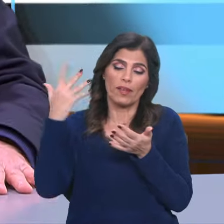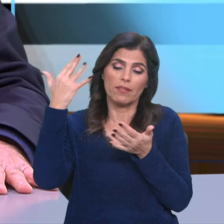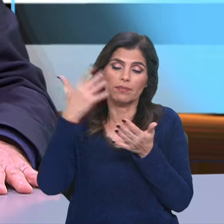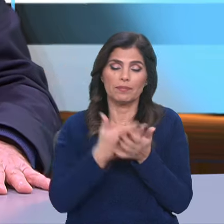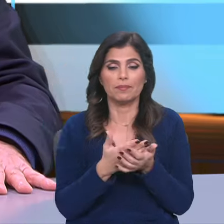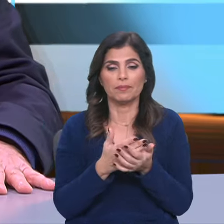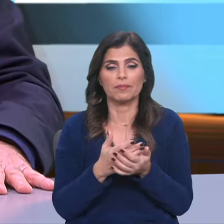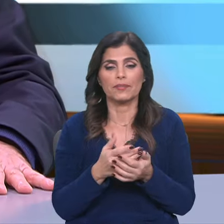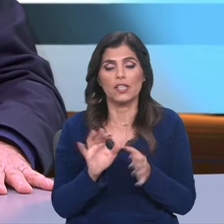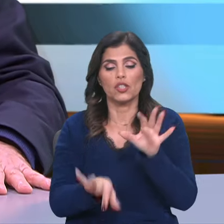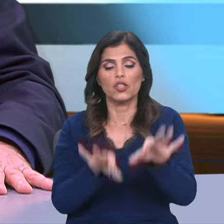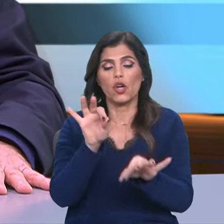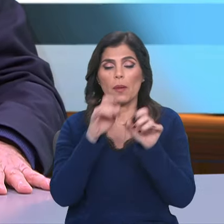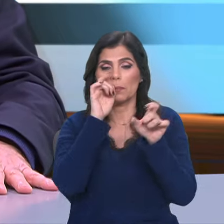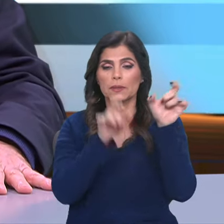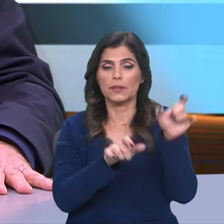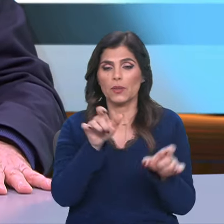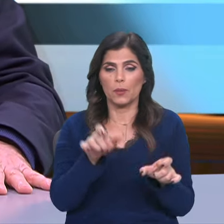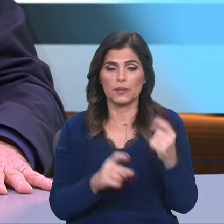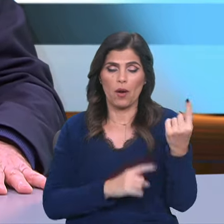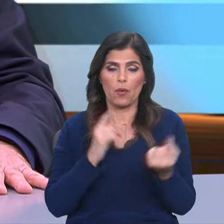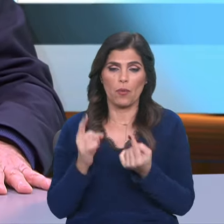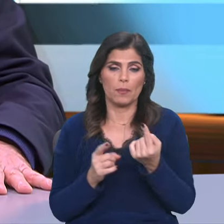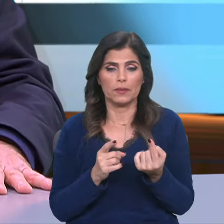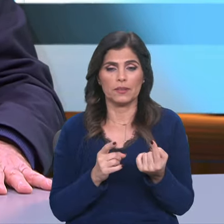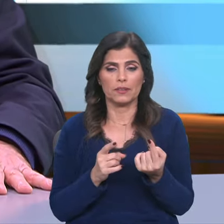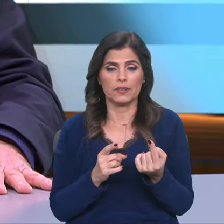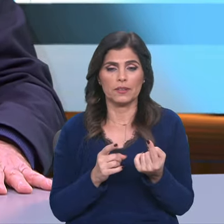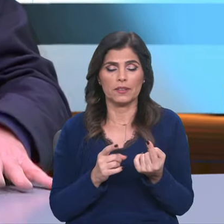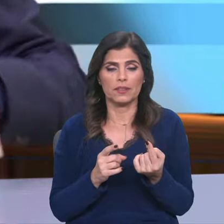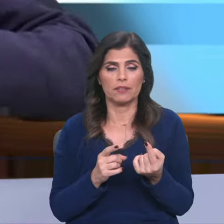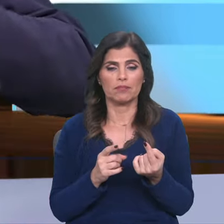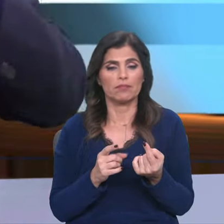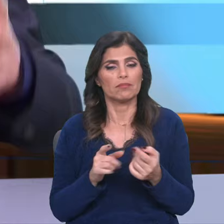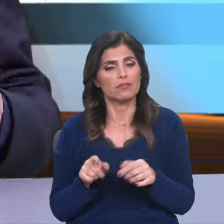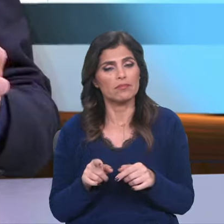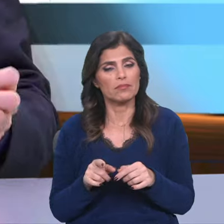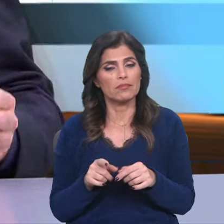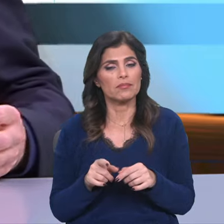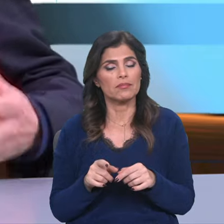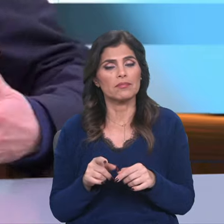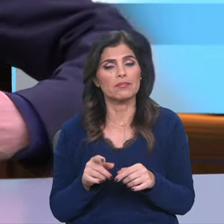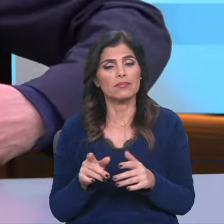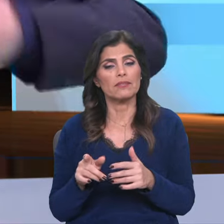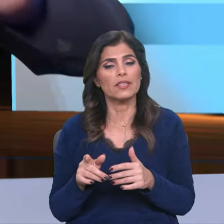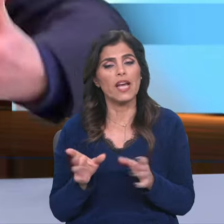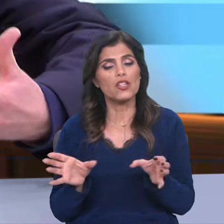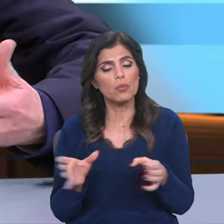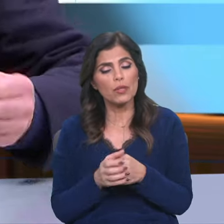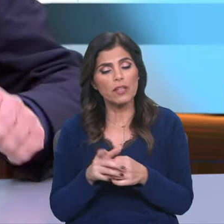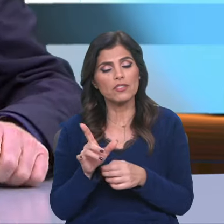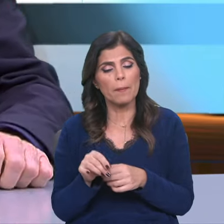escolhendo pessoas realmente proféticas, mas também as próprias comunidades, para que